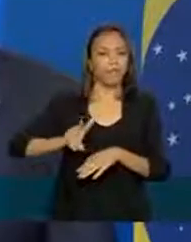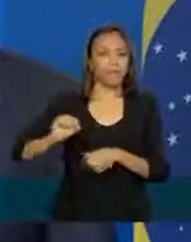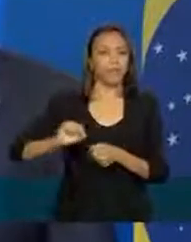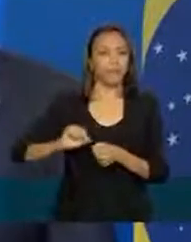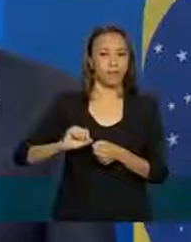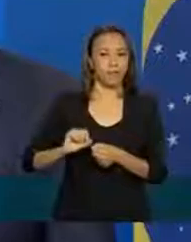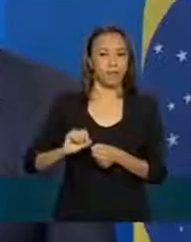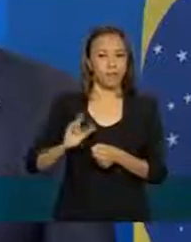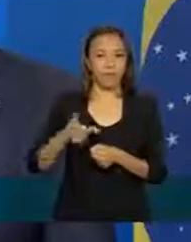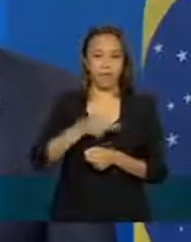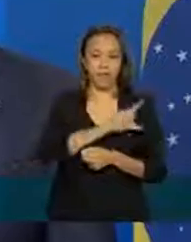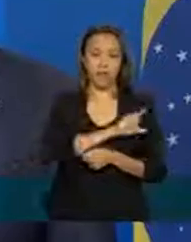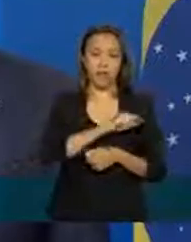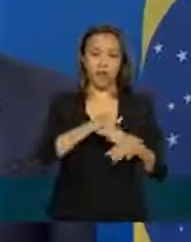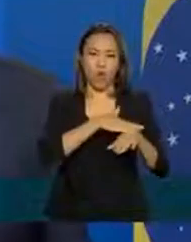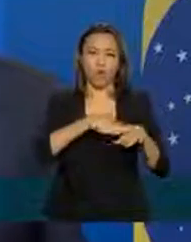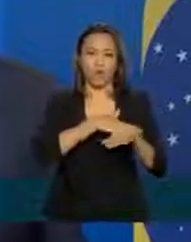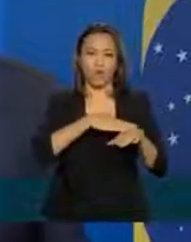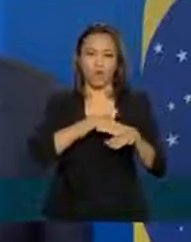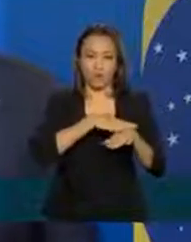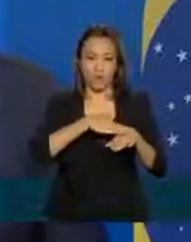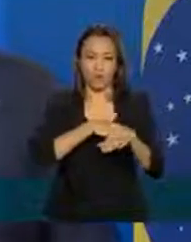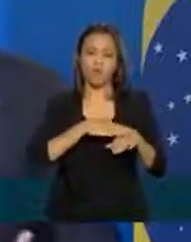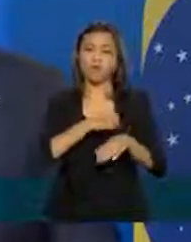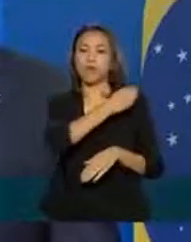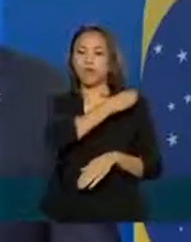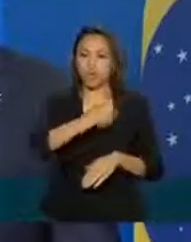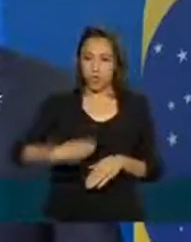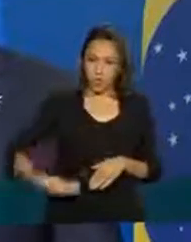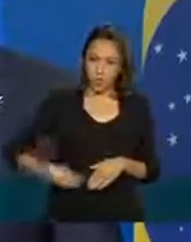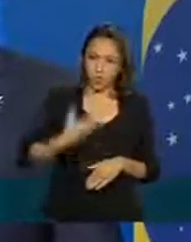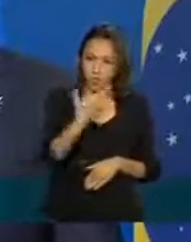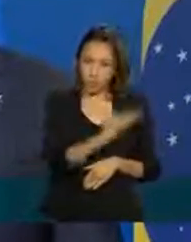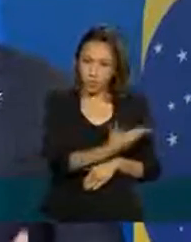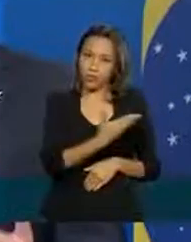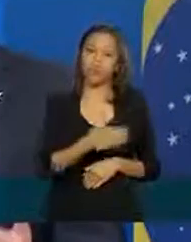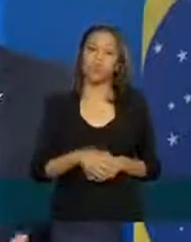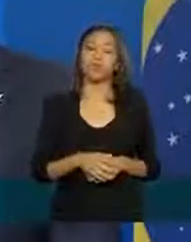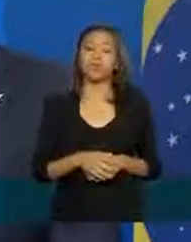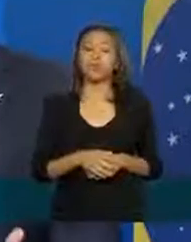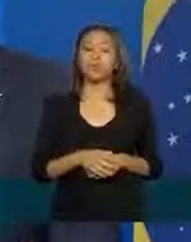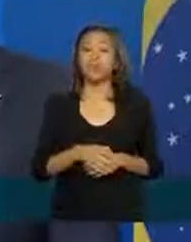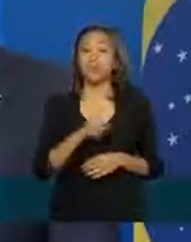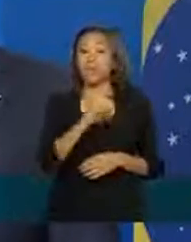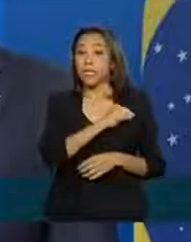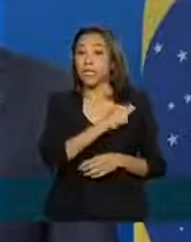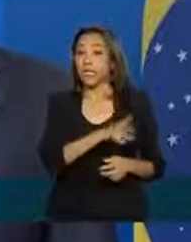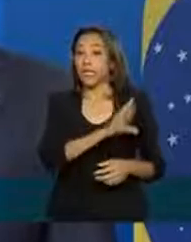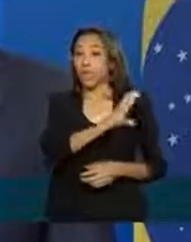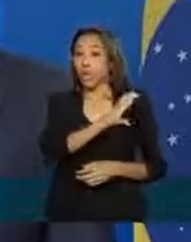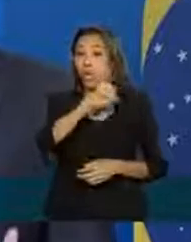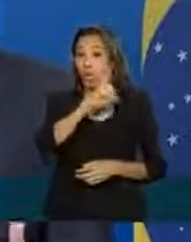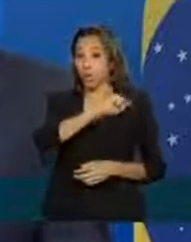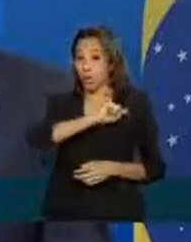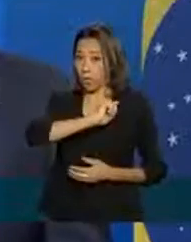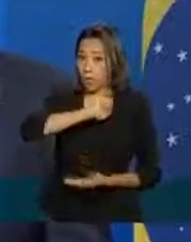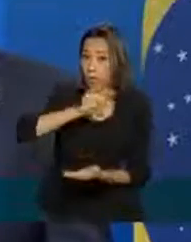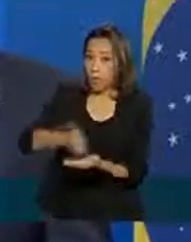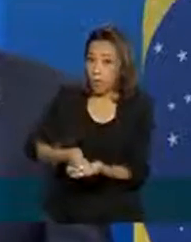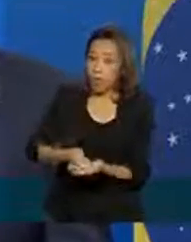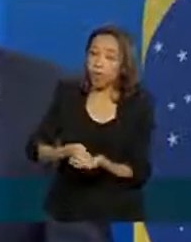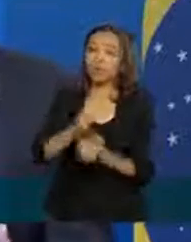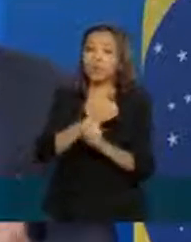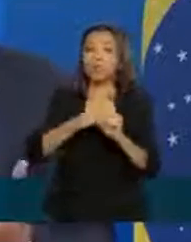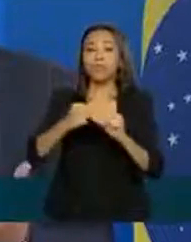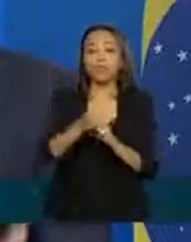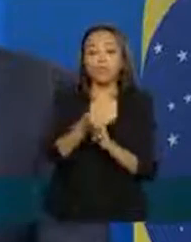estava conversando com o ministro Paulo Guedes o meu chefe o presidente da república que coordenou este pagamento social dos 600